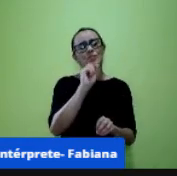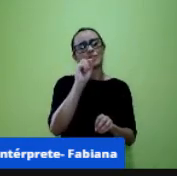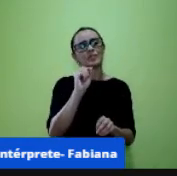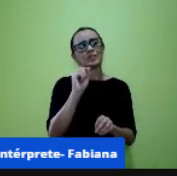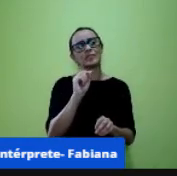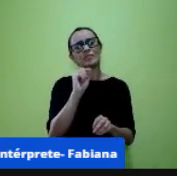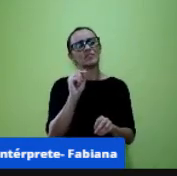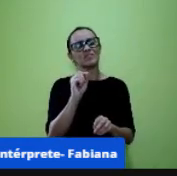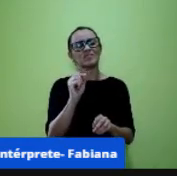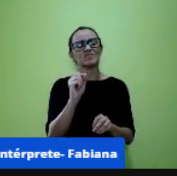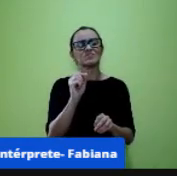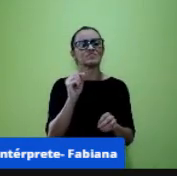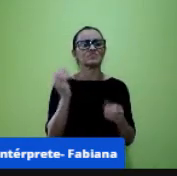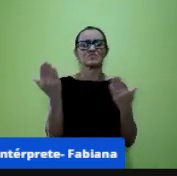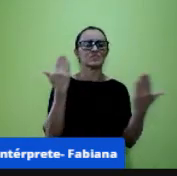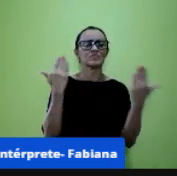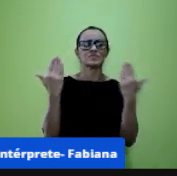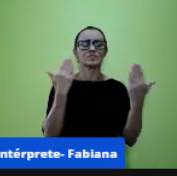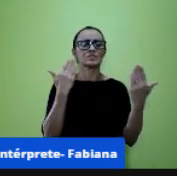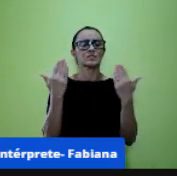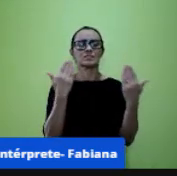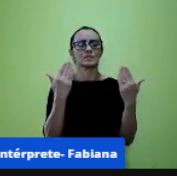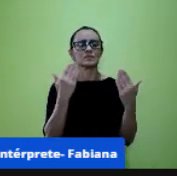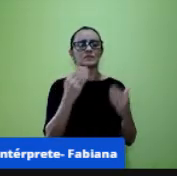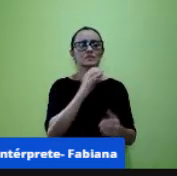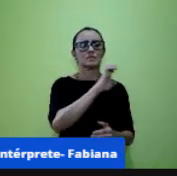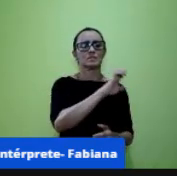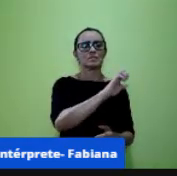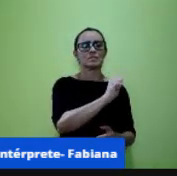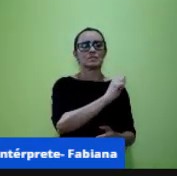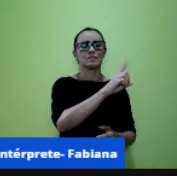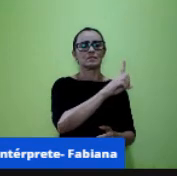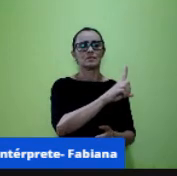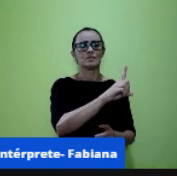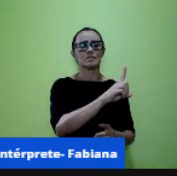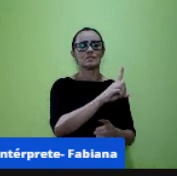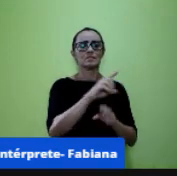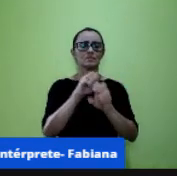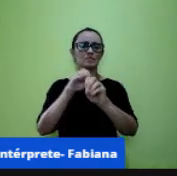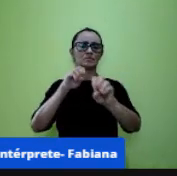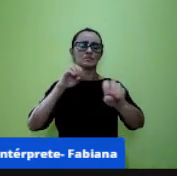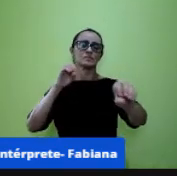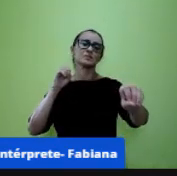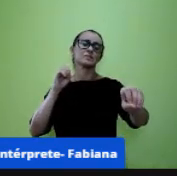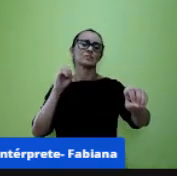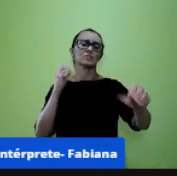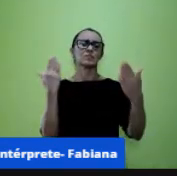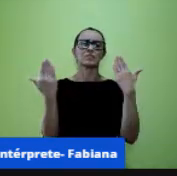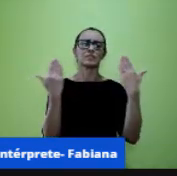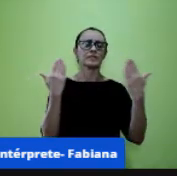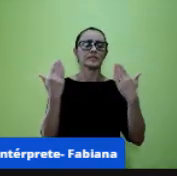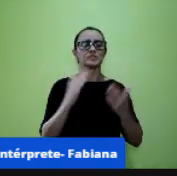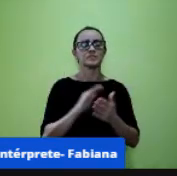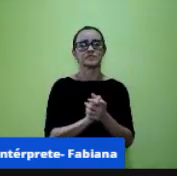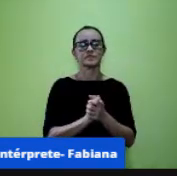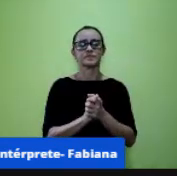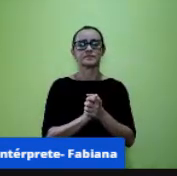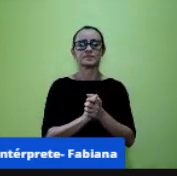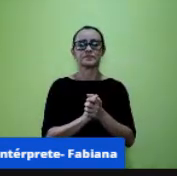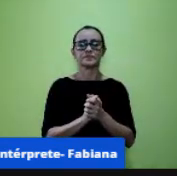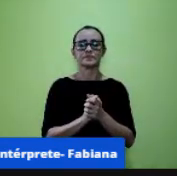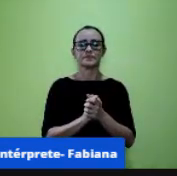remoto e educação à distância EAD e a gente vai ver no próximo slide vou entrar nessa